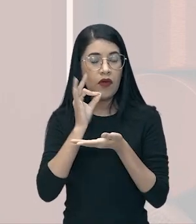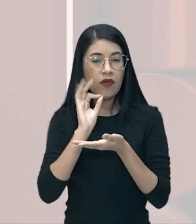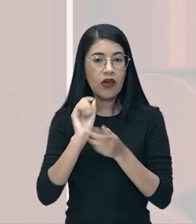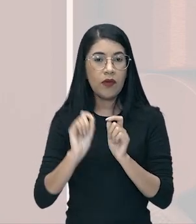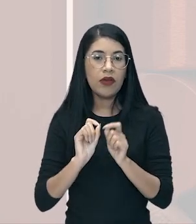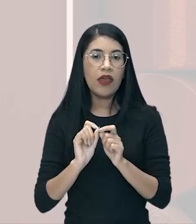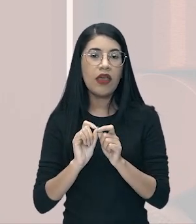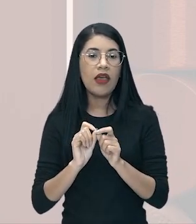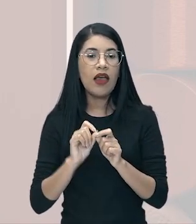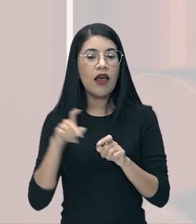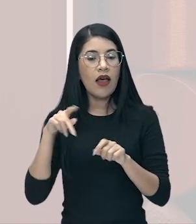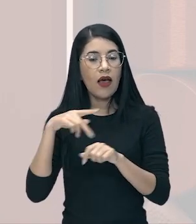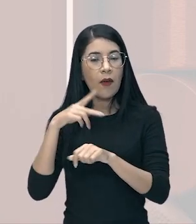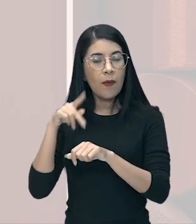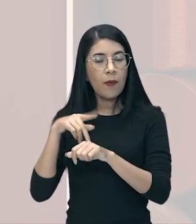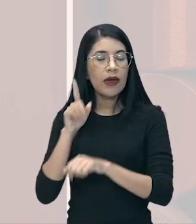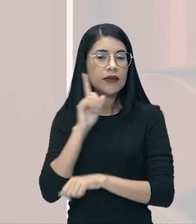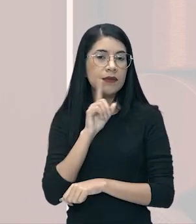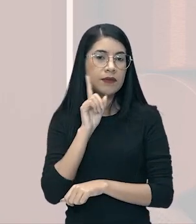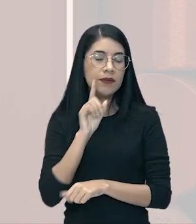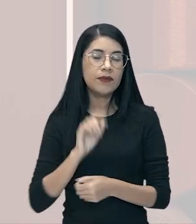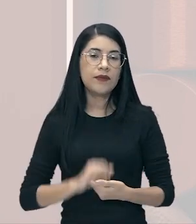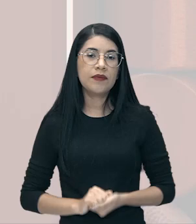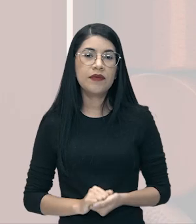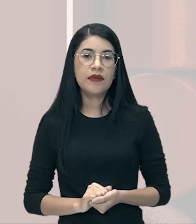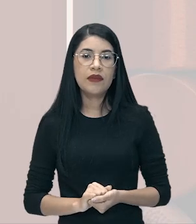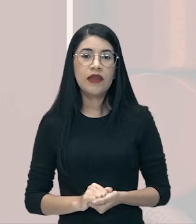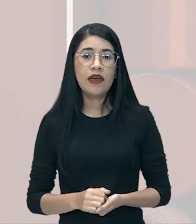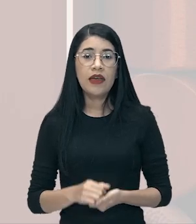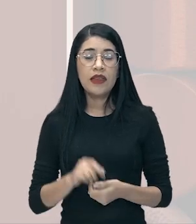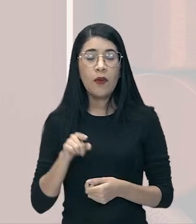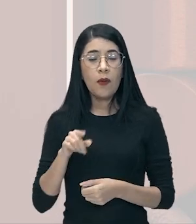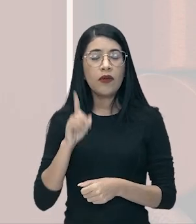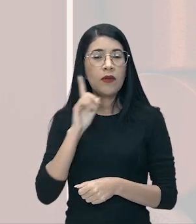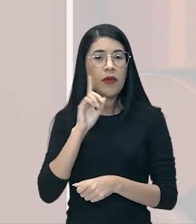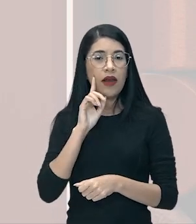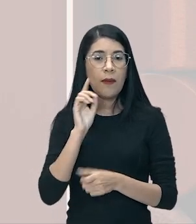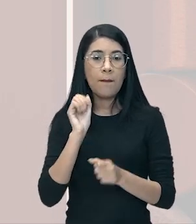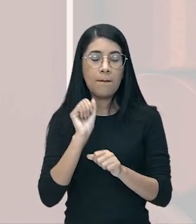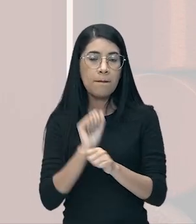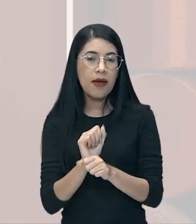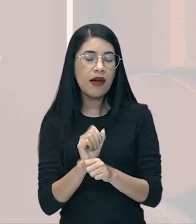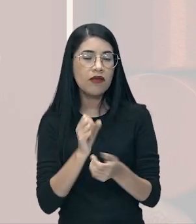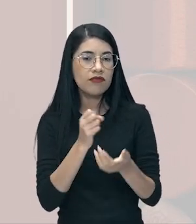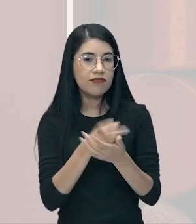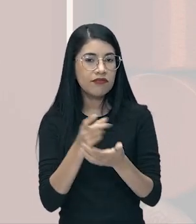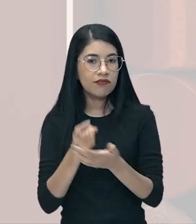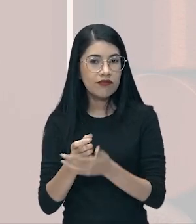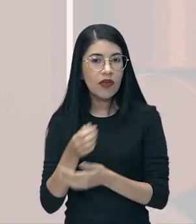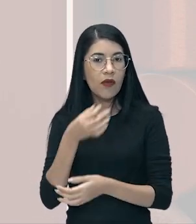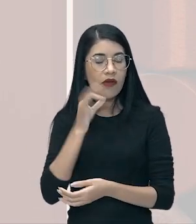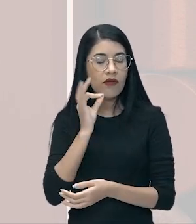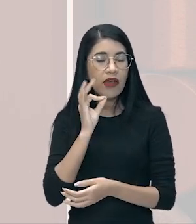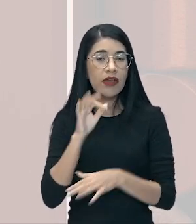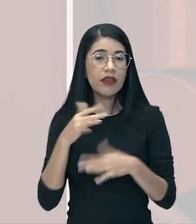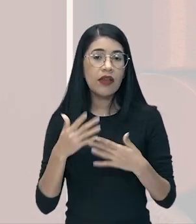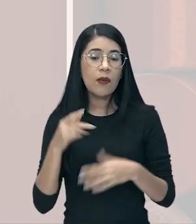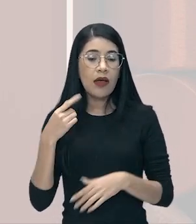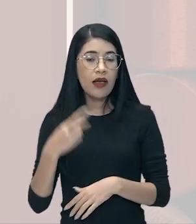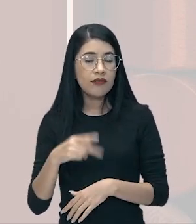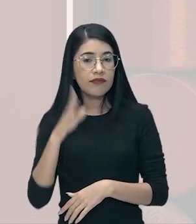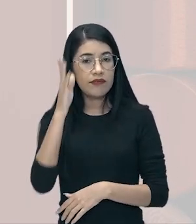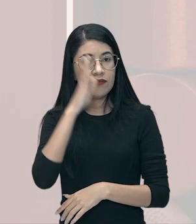os americanos. Como os americanos deixaram de comprar o café brasileiro, logo, vocês devem imaginar que aqui no Brasil